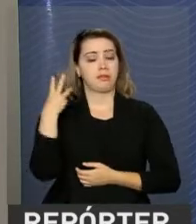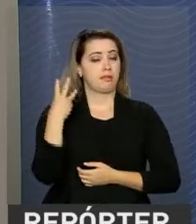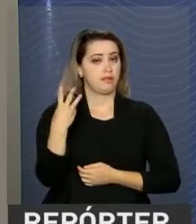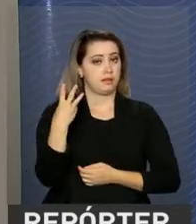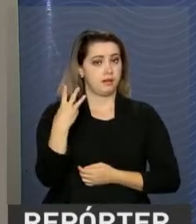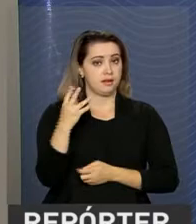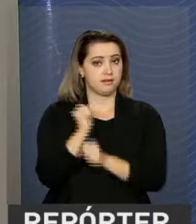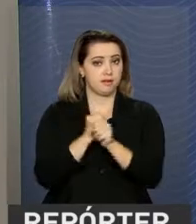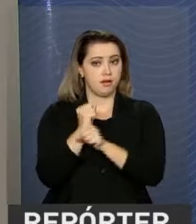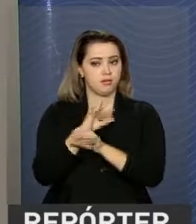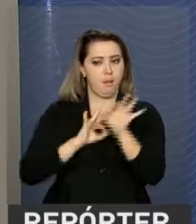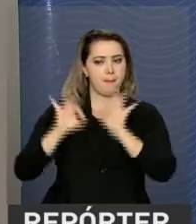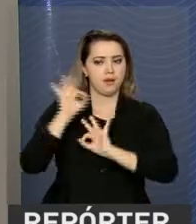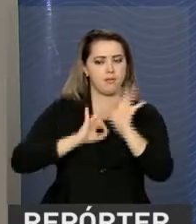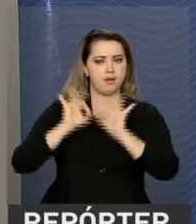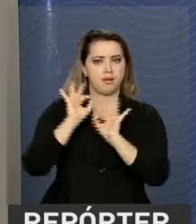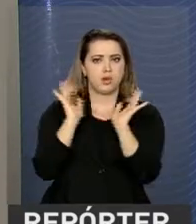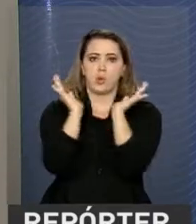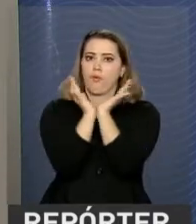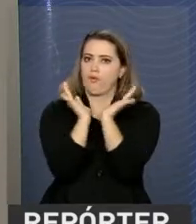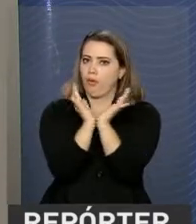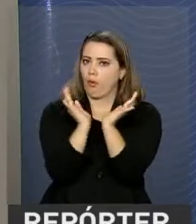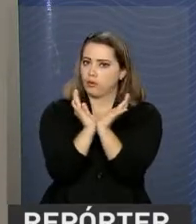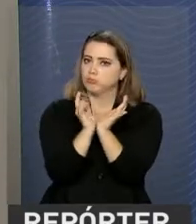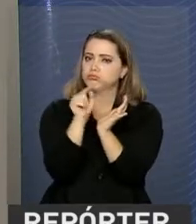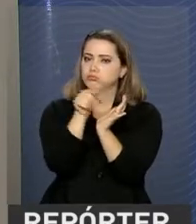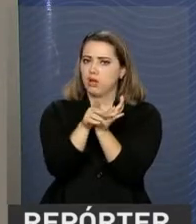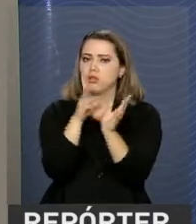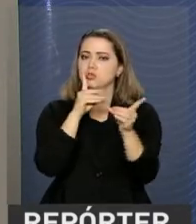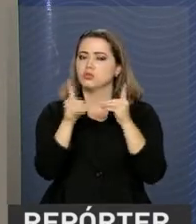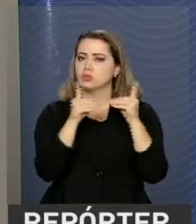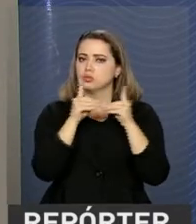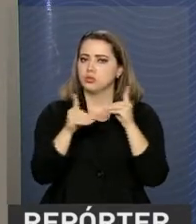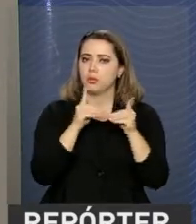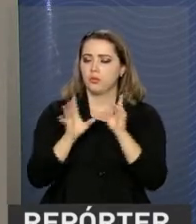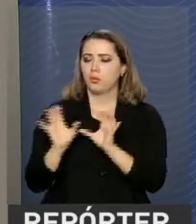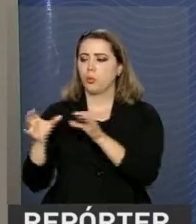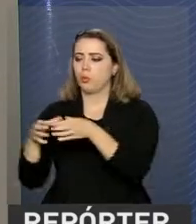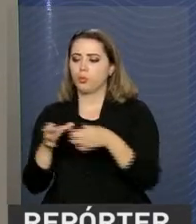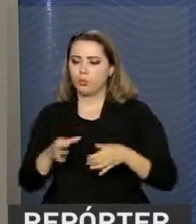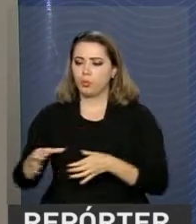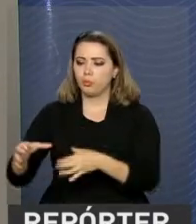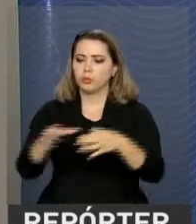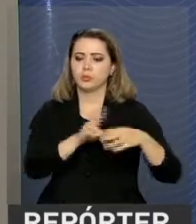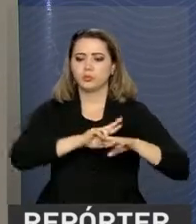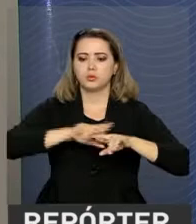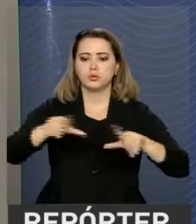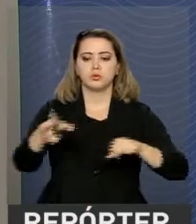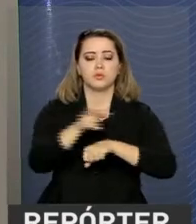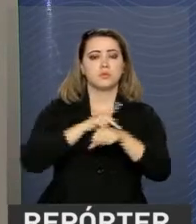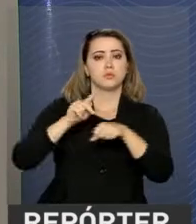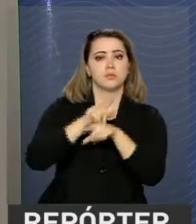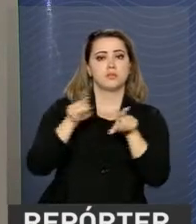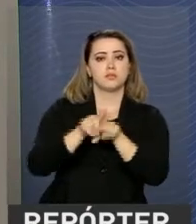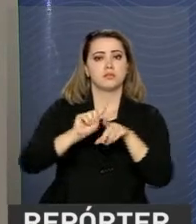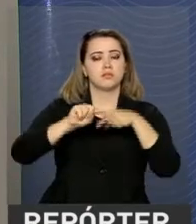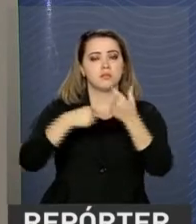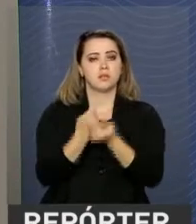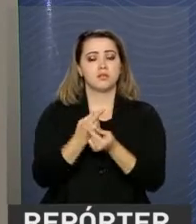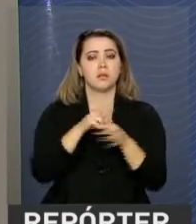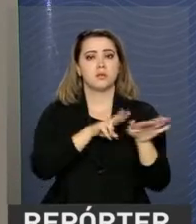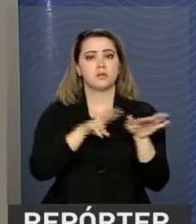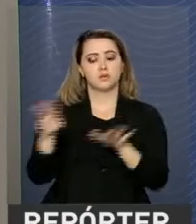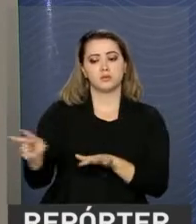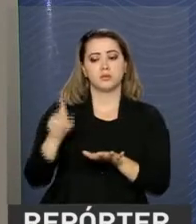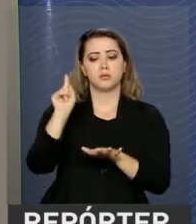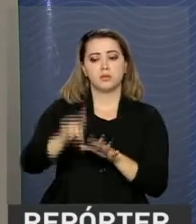Fórum, são realizadas várias discussões nos países participantes. E durante a semana é